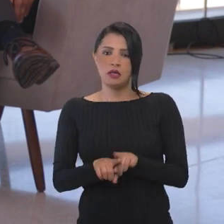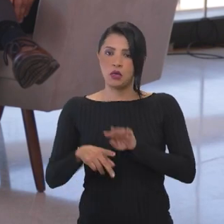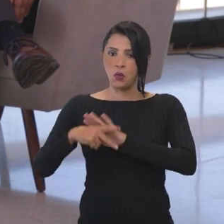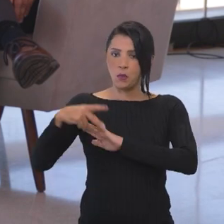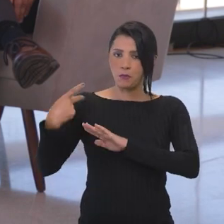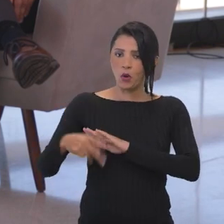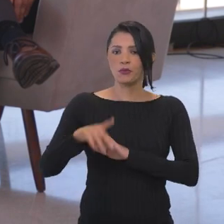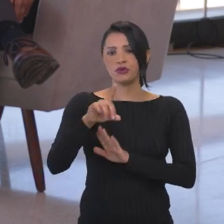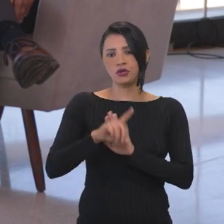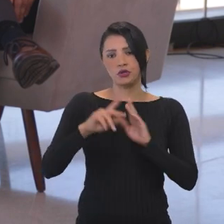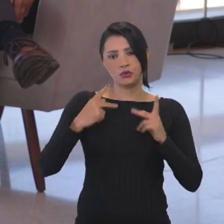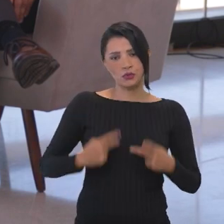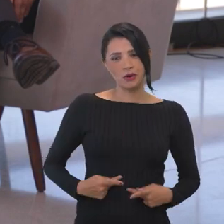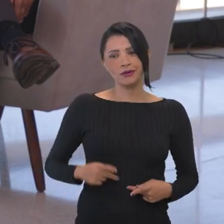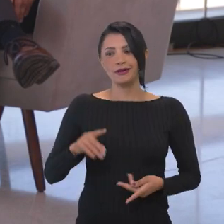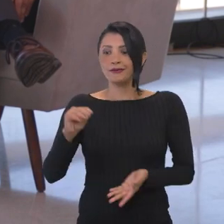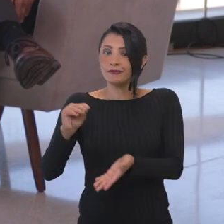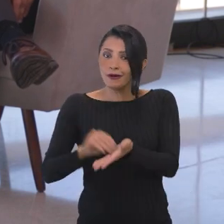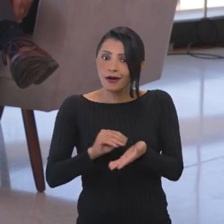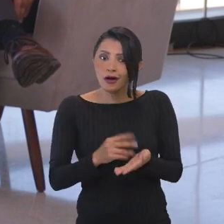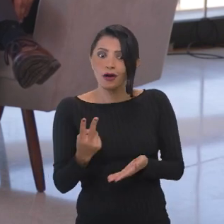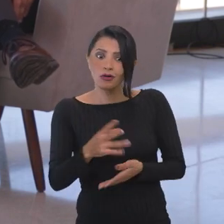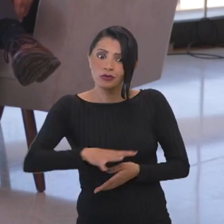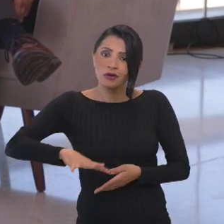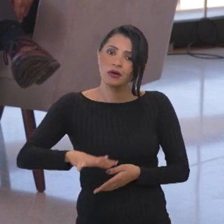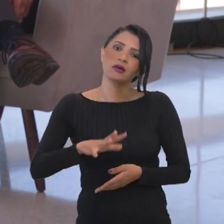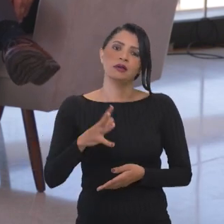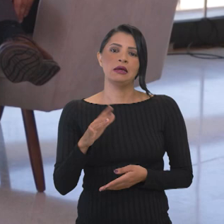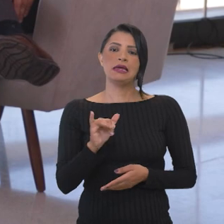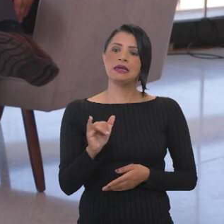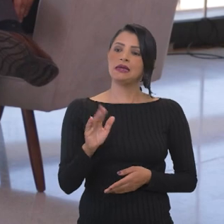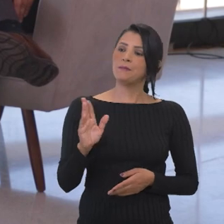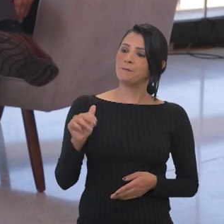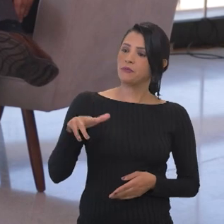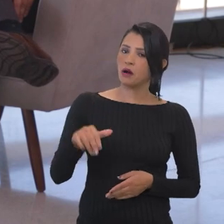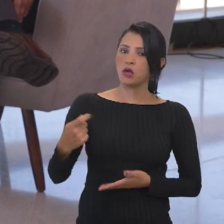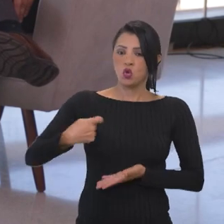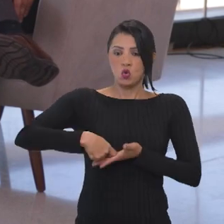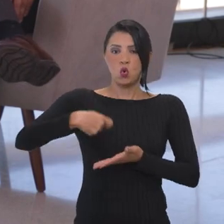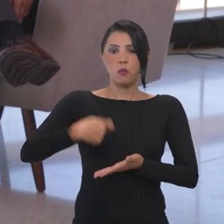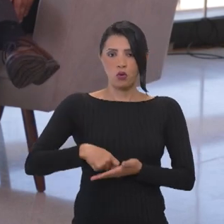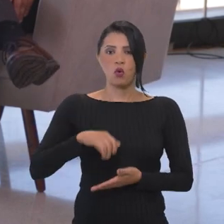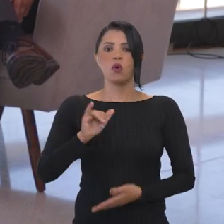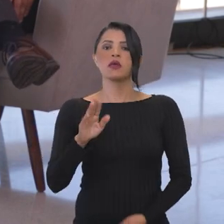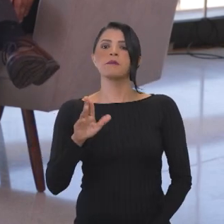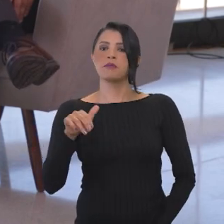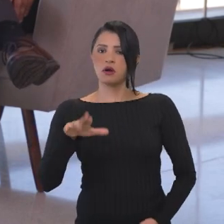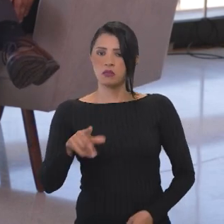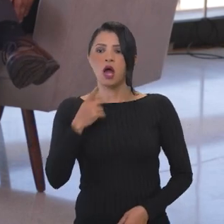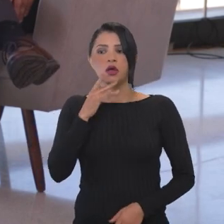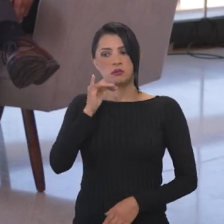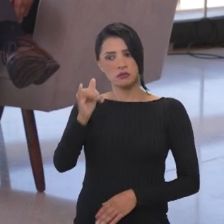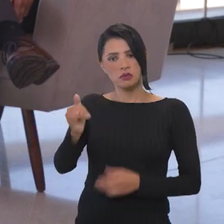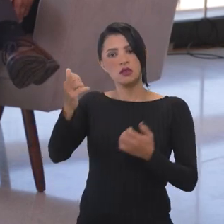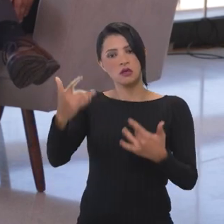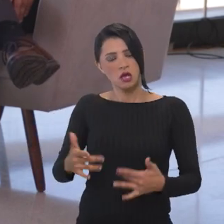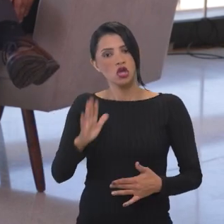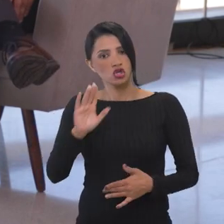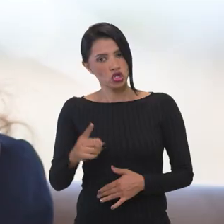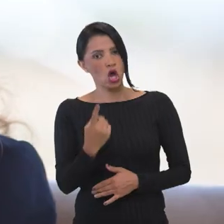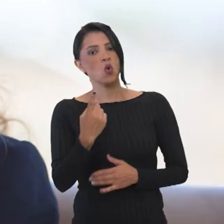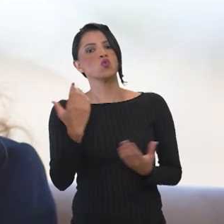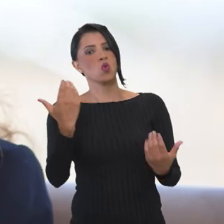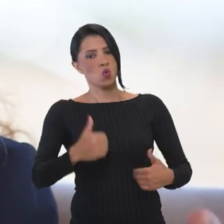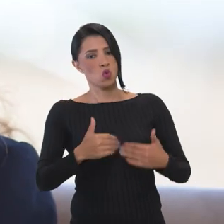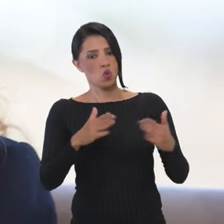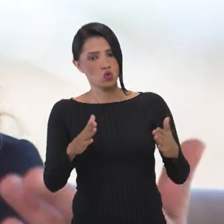Mas também o próprio Direitos Humanos, ele falou que faltando essas áreas. E IBAMA. Ele cobrou muito IBAMA. Eu expliquei para ele que IBAMA já tinha um concurso